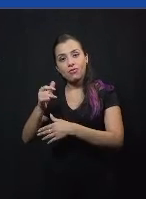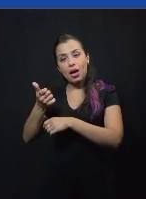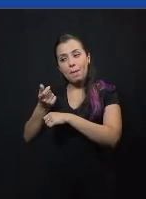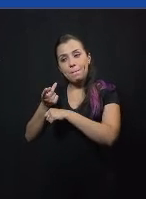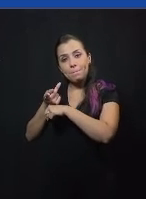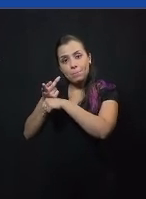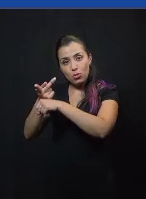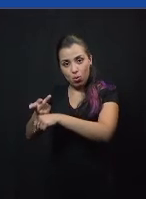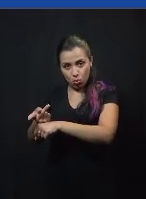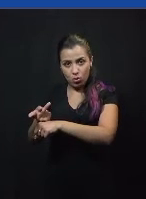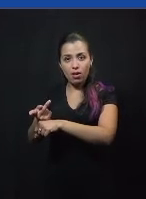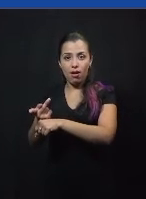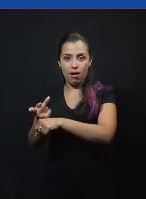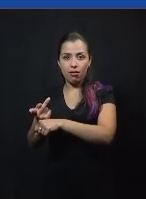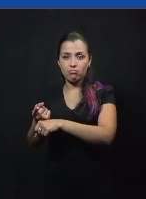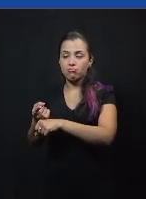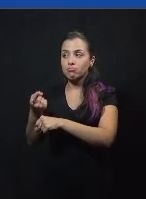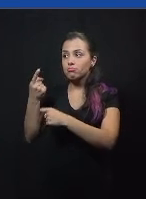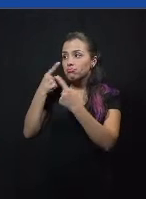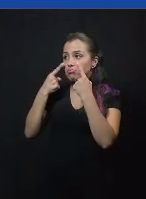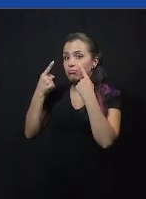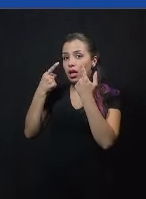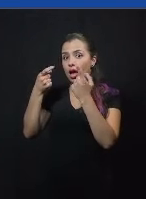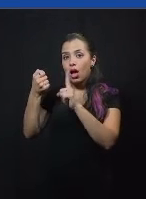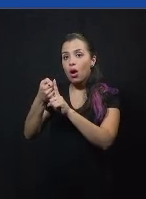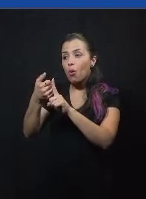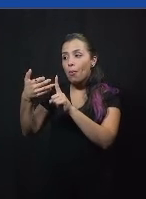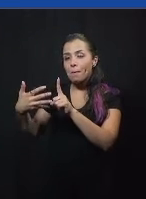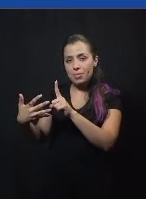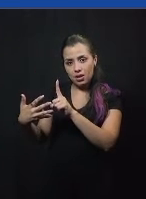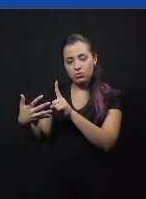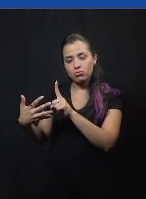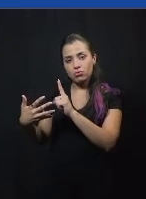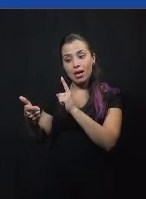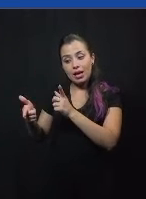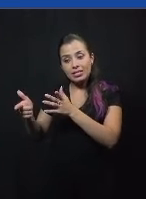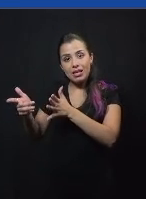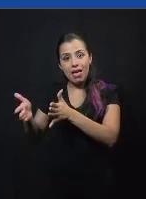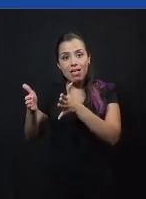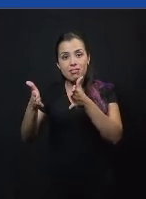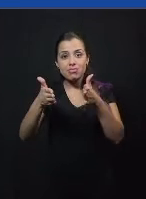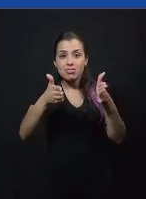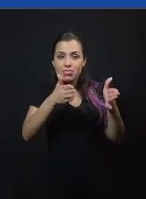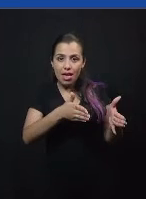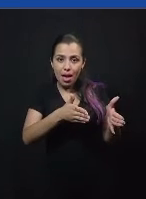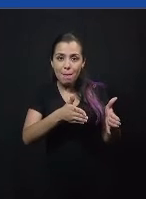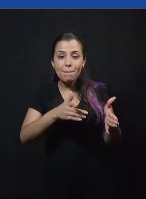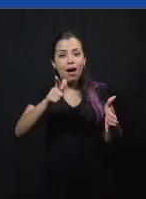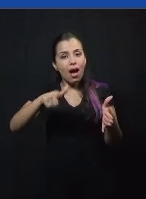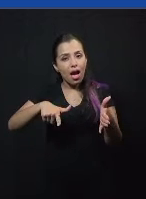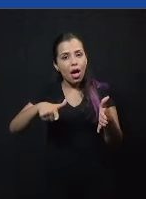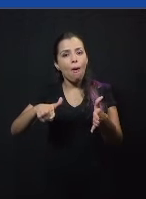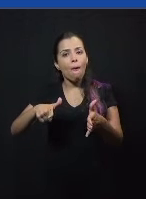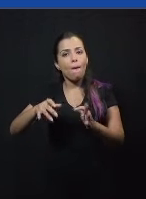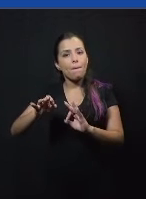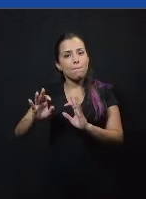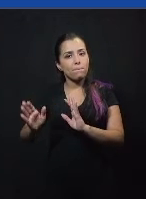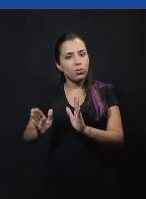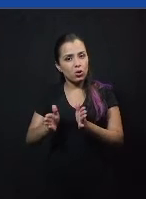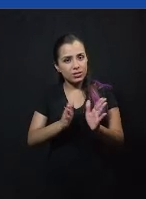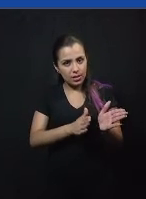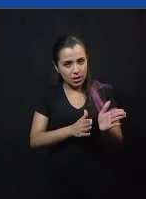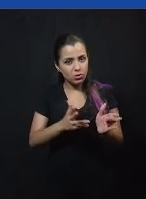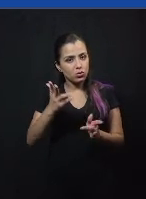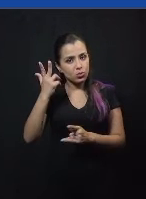os argumentos, essa etapa, ela pode ser considerada não só um processo natural, do debate, mas também um